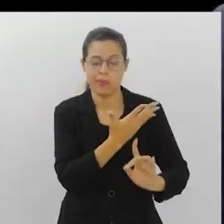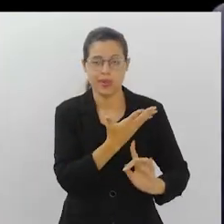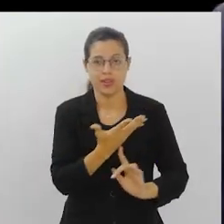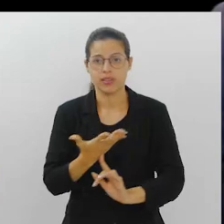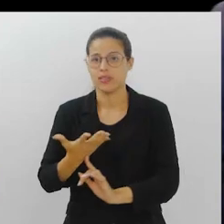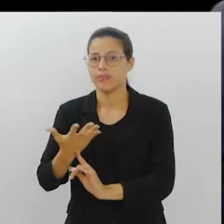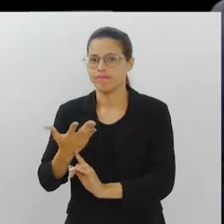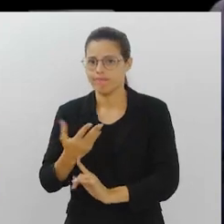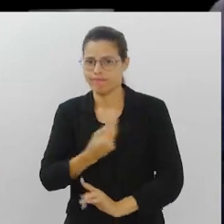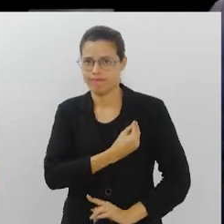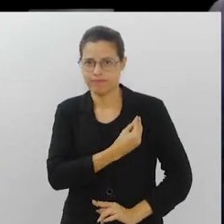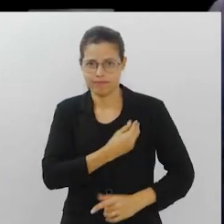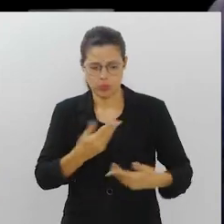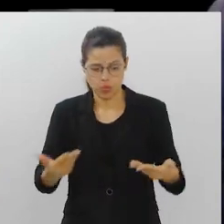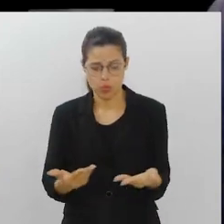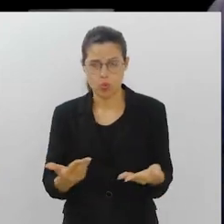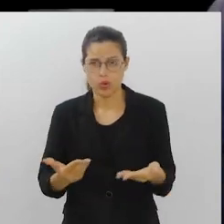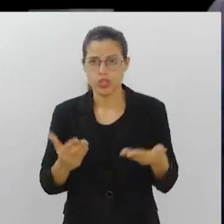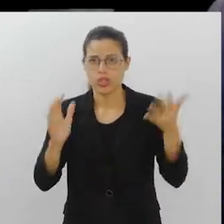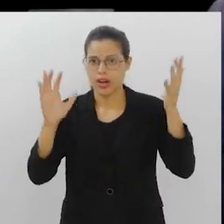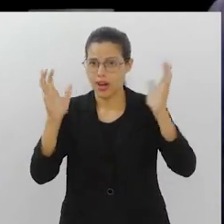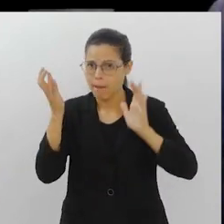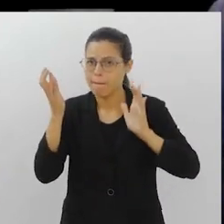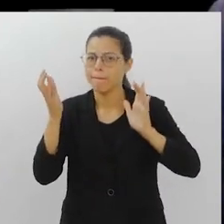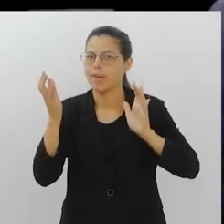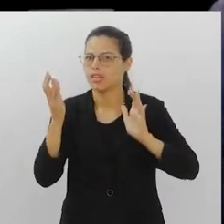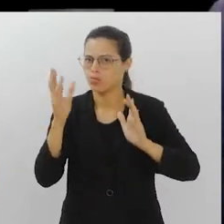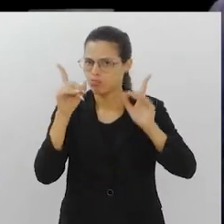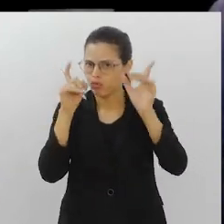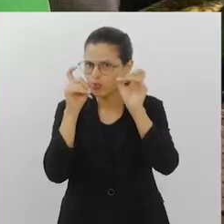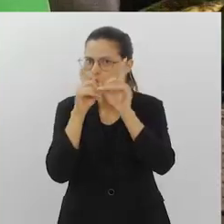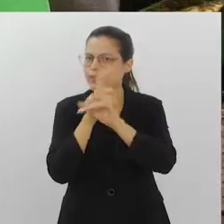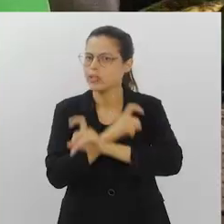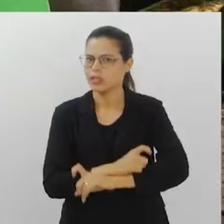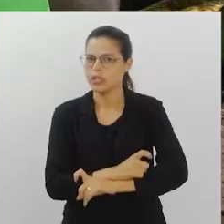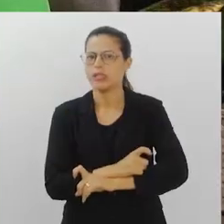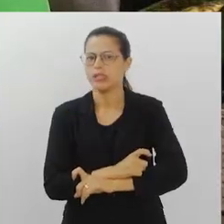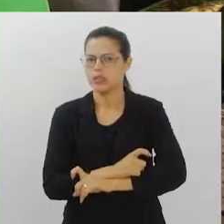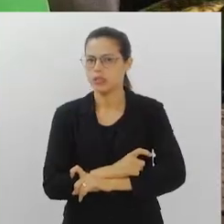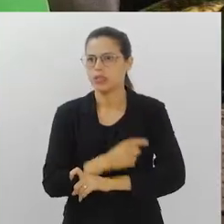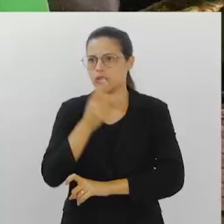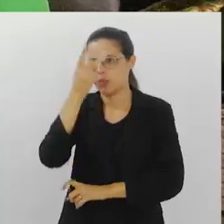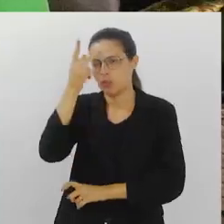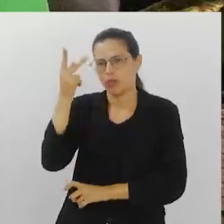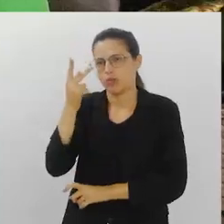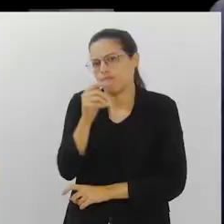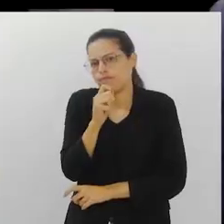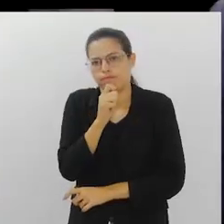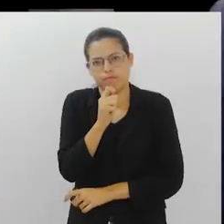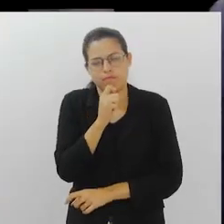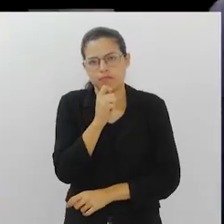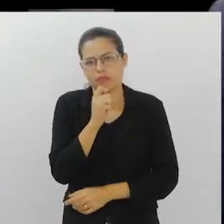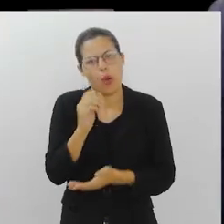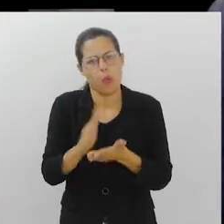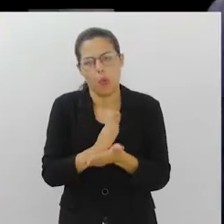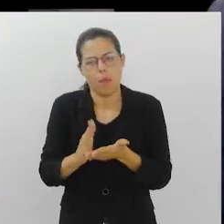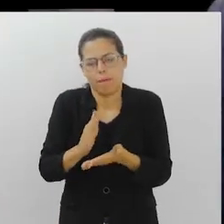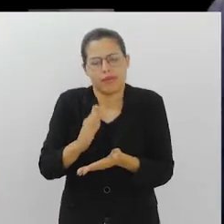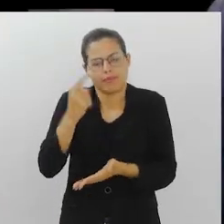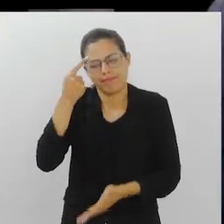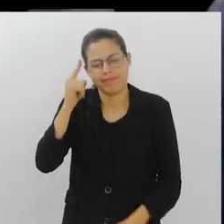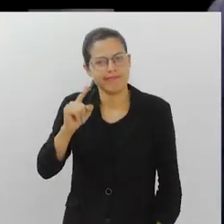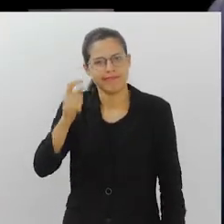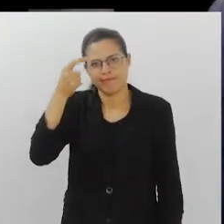cenário, do ponto de vista climático, assustador, apavorante. Infelizmente, muitas pessoas não têm consciência disso, alguns negam,